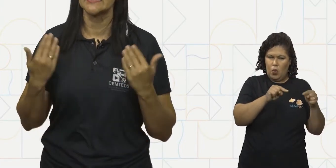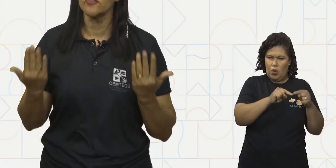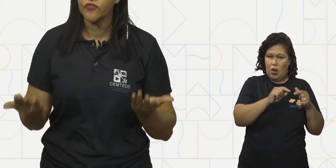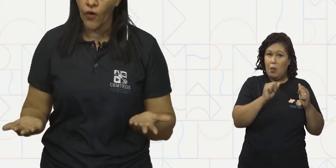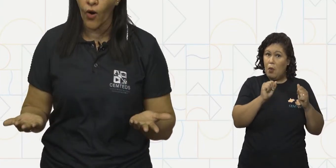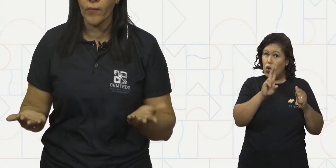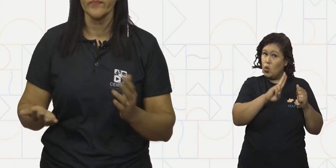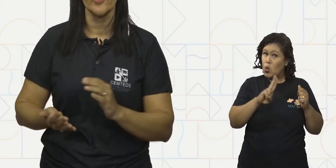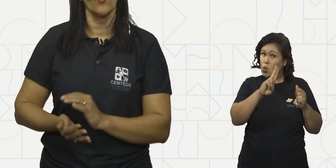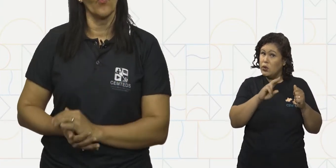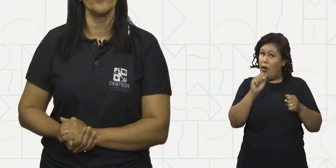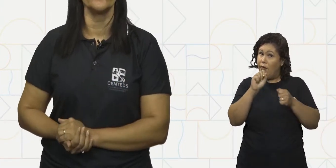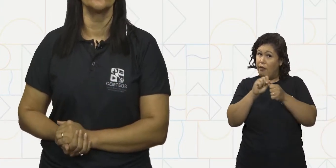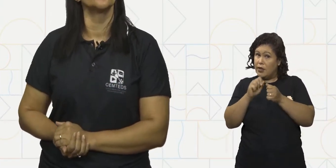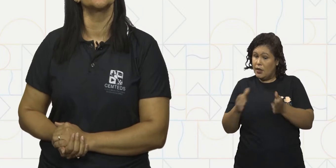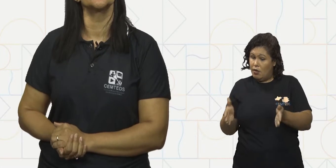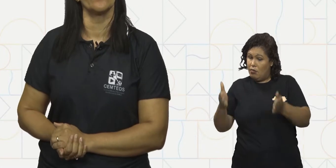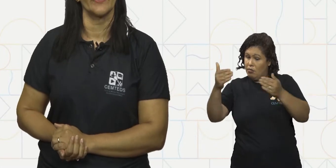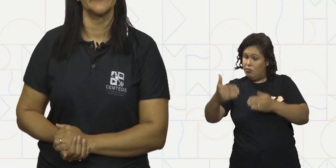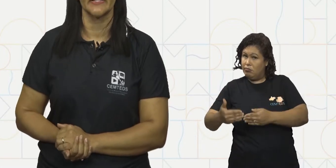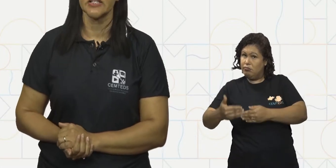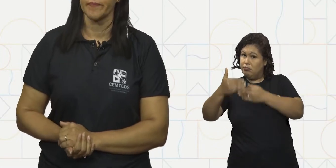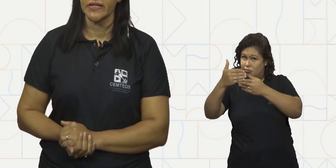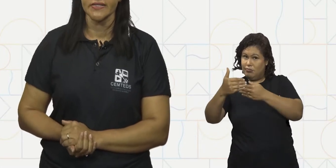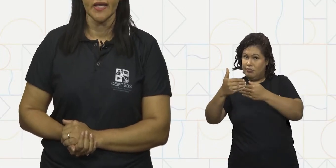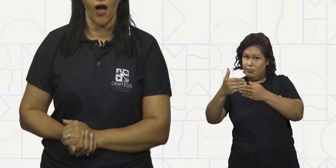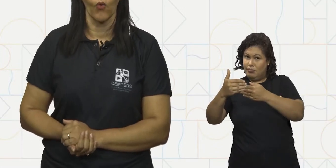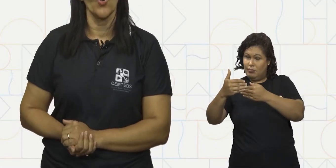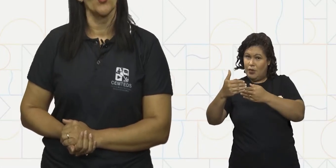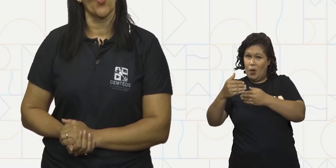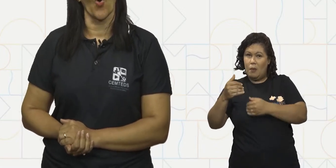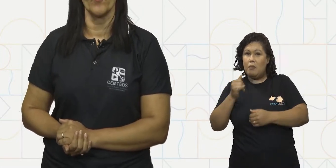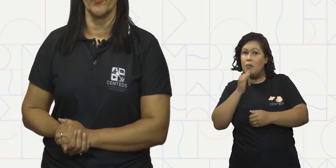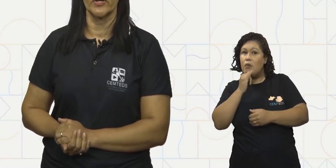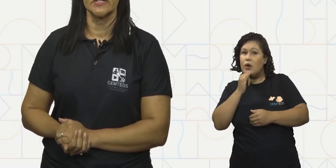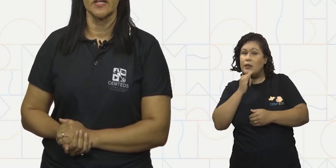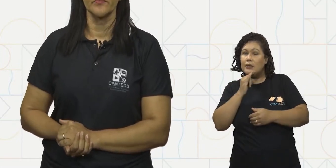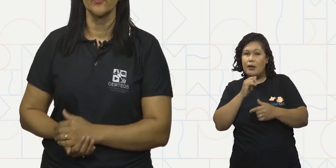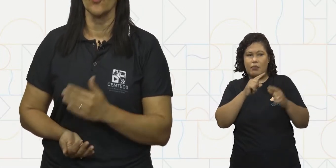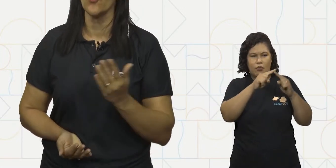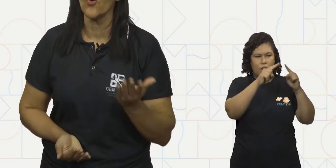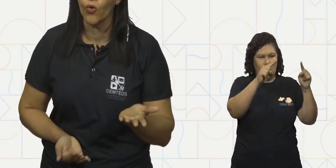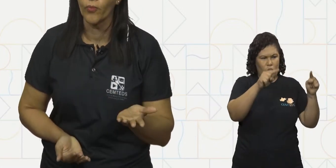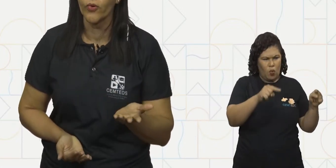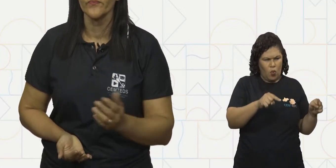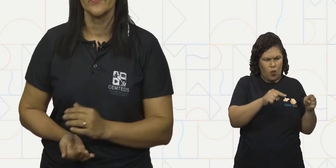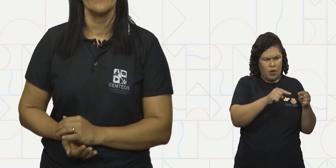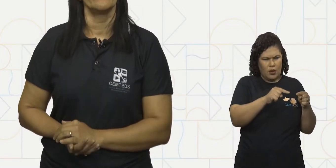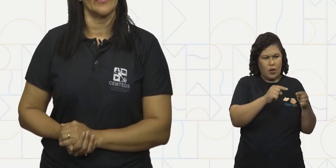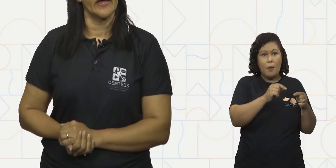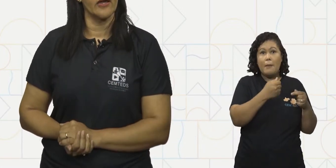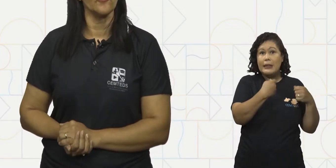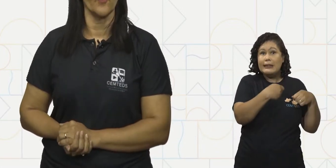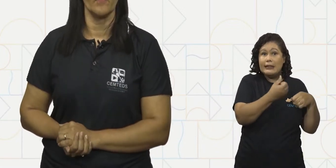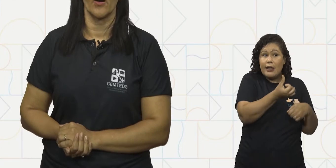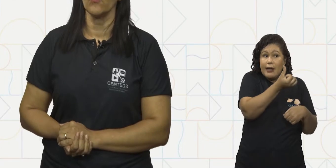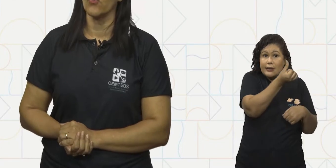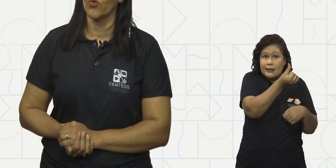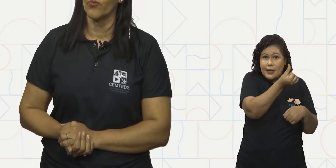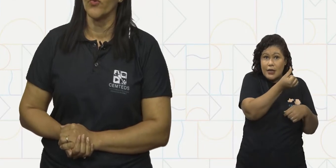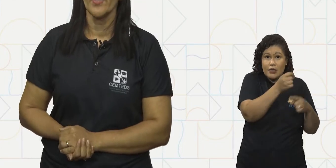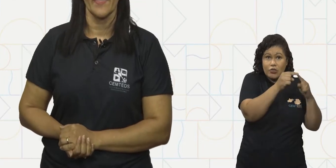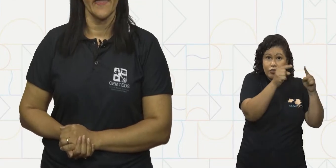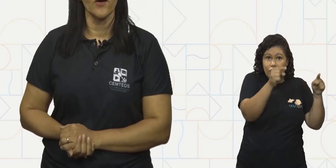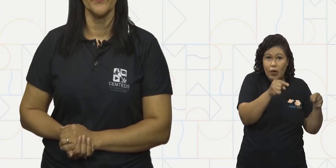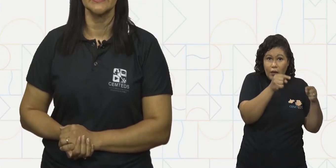é que se forma uma figura geométrica espacial, como, por exemplo, o cubo. Para eu formar